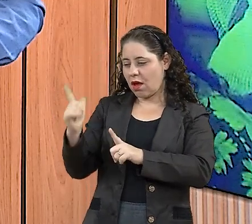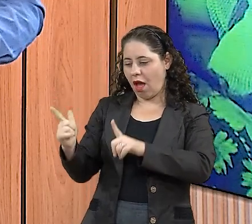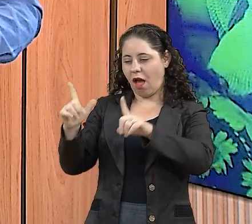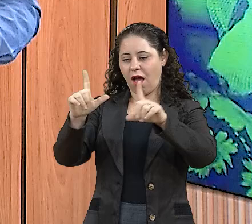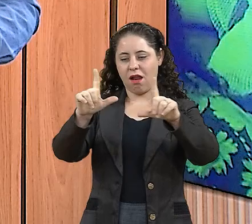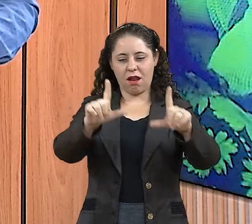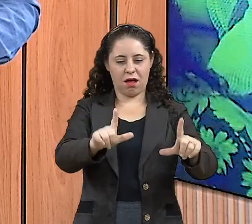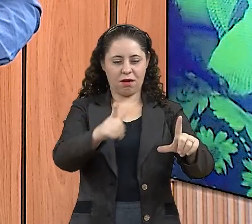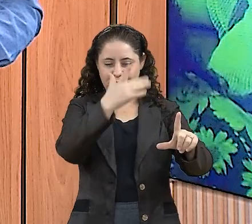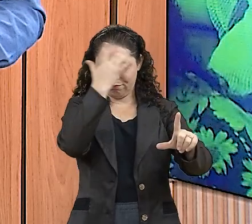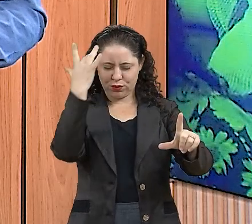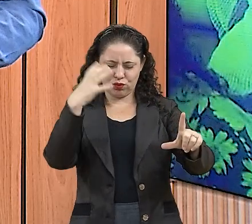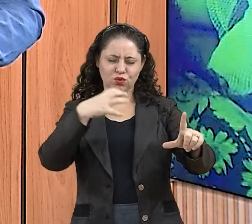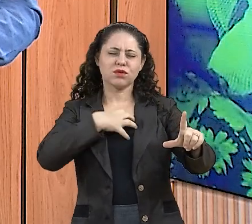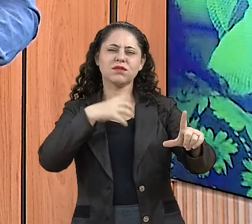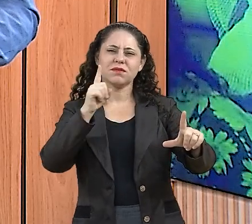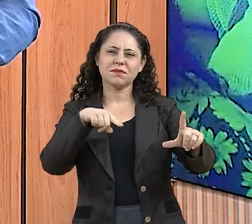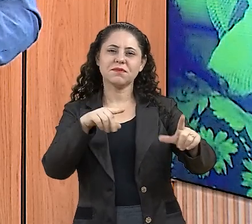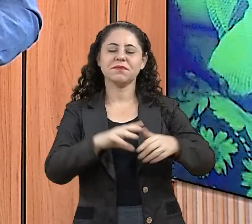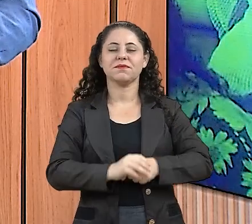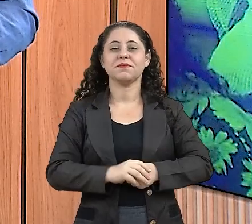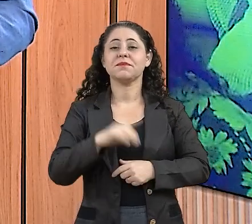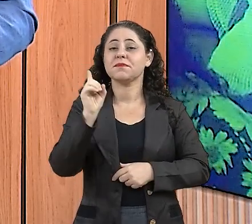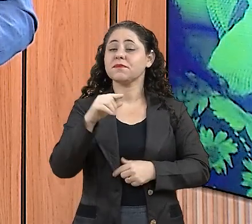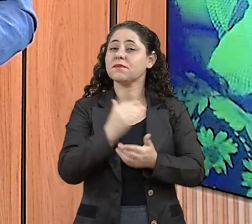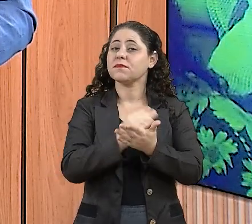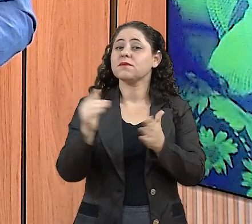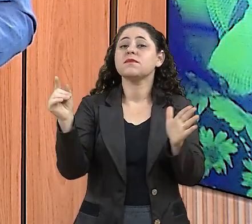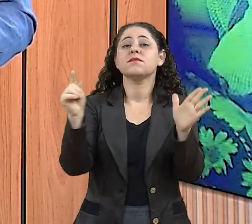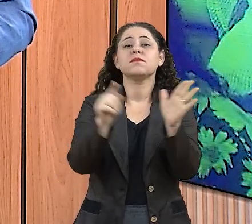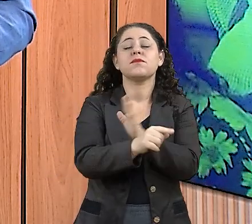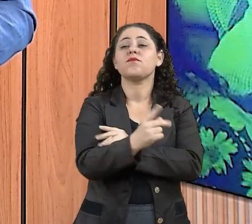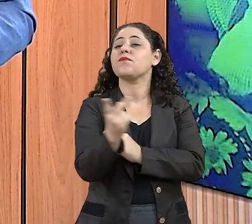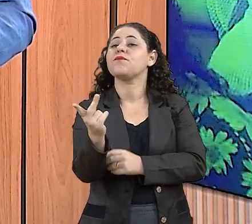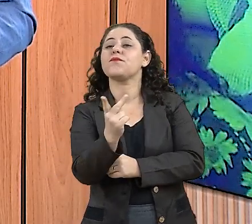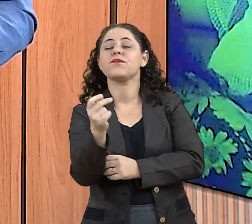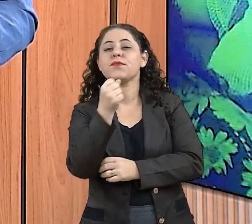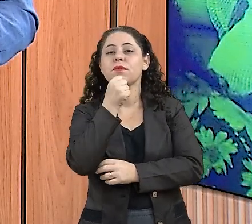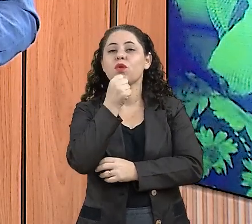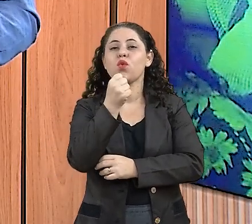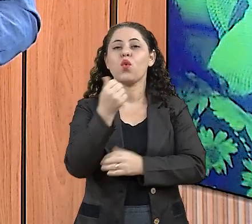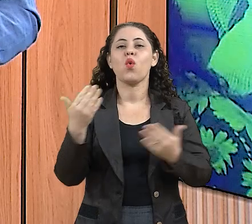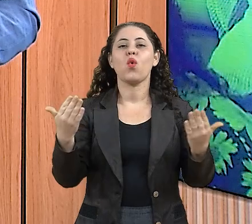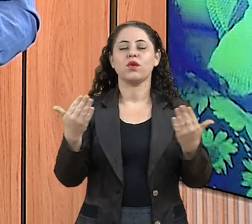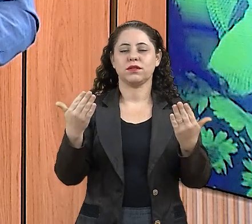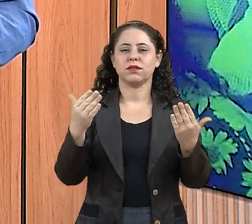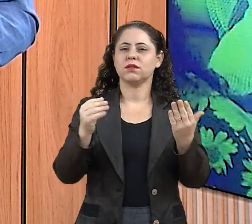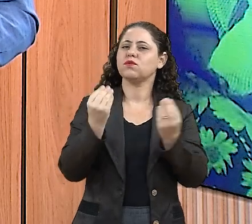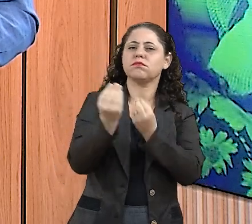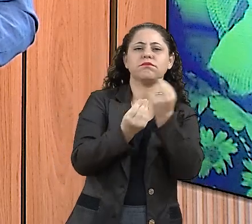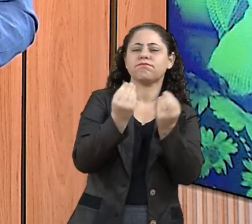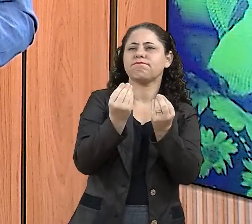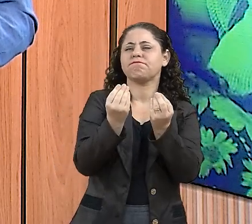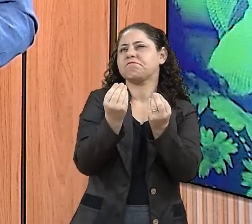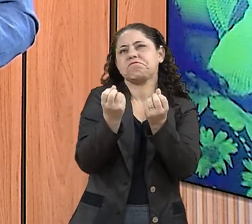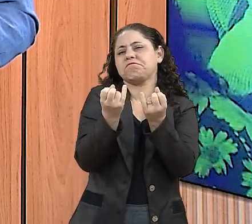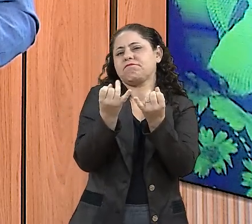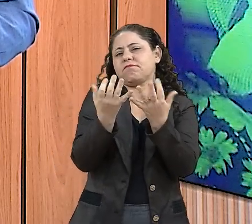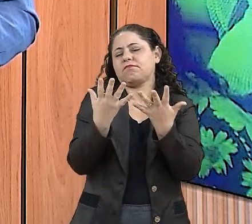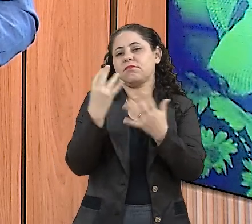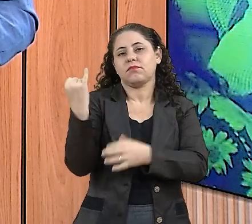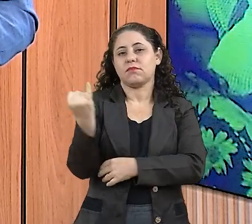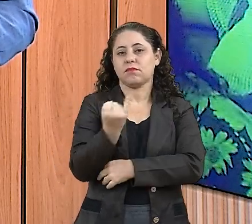sumatogrossense. É isso mesmo. E eu começo perguntando para os nossos entrevistados de hoje, como vocês definiriam a